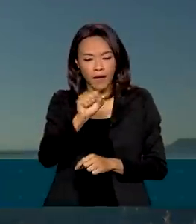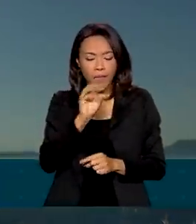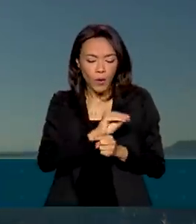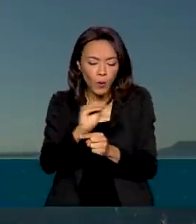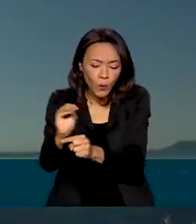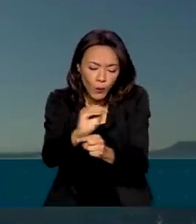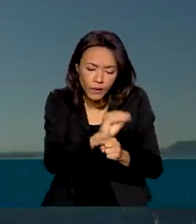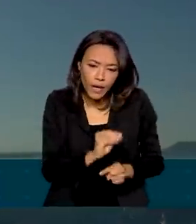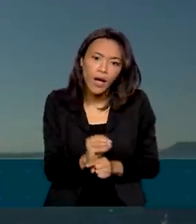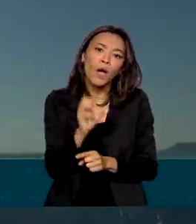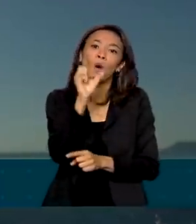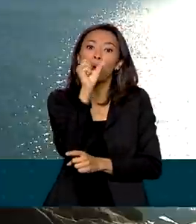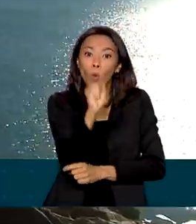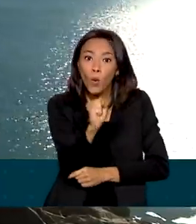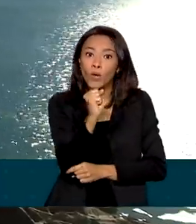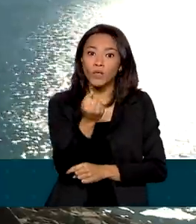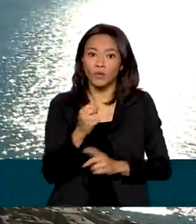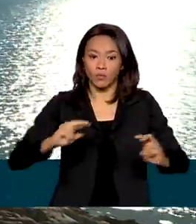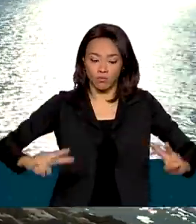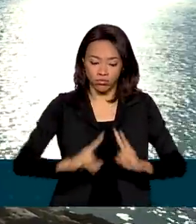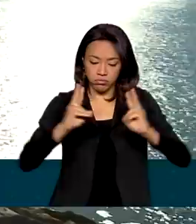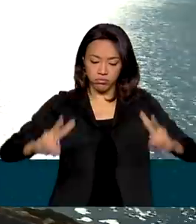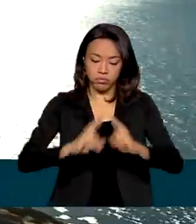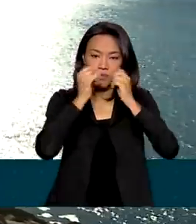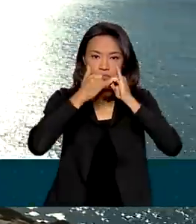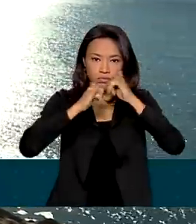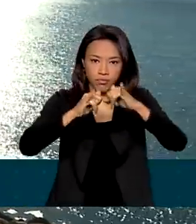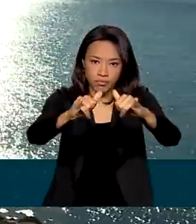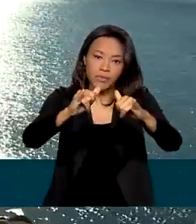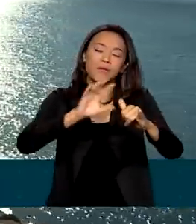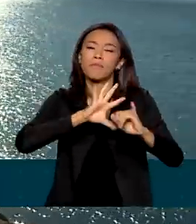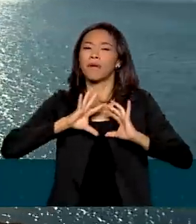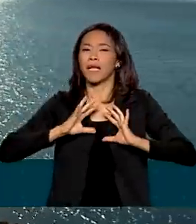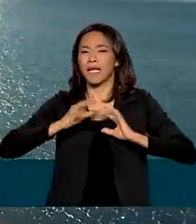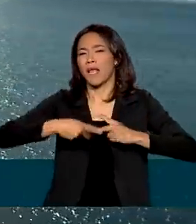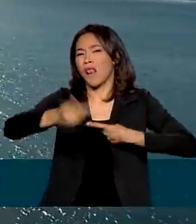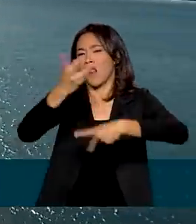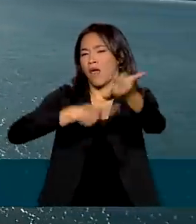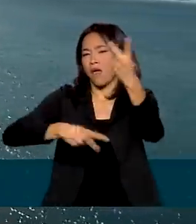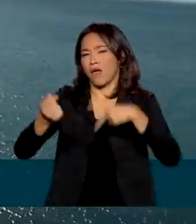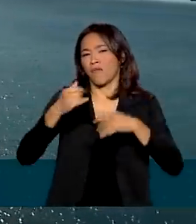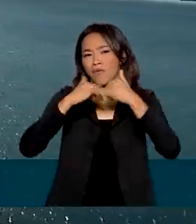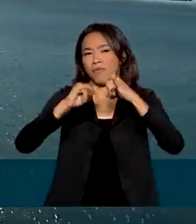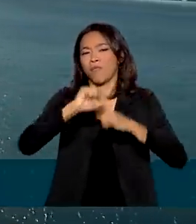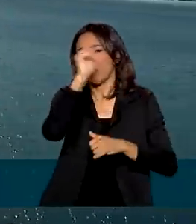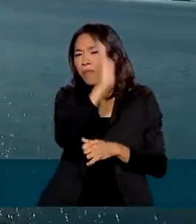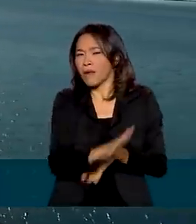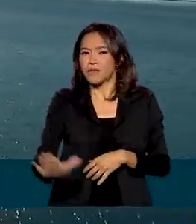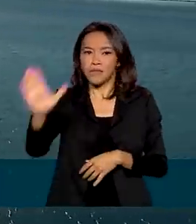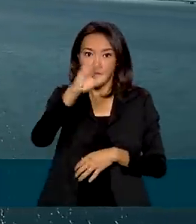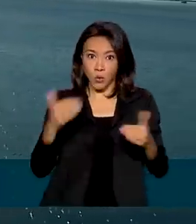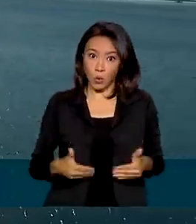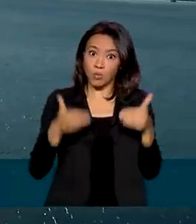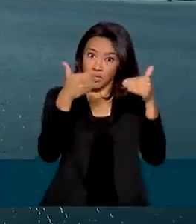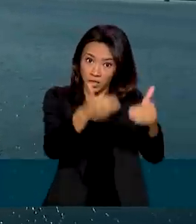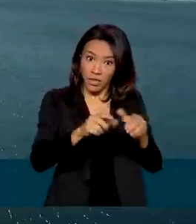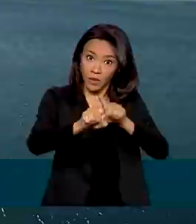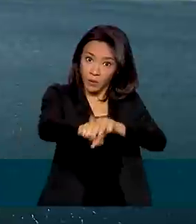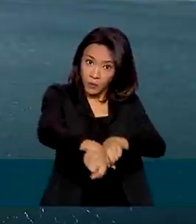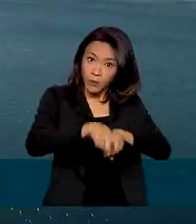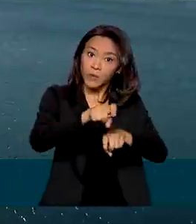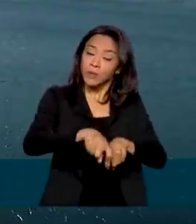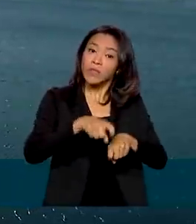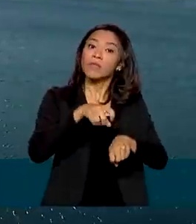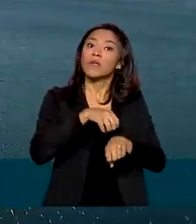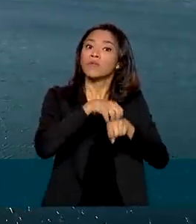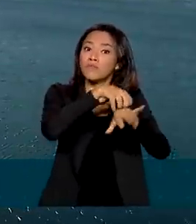abastecer oito hidrelétricas, que geram energia para todo o país. O Ministério da Agricultura também vem atuando para